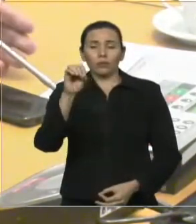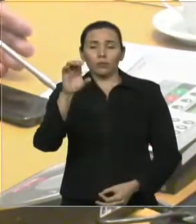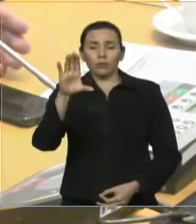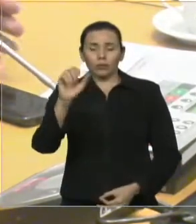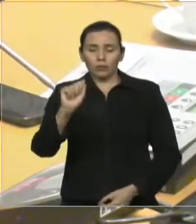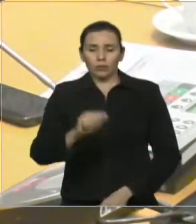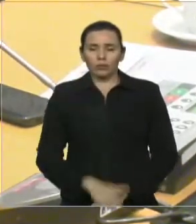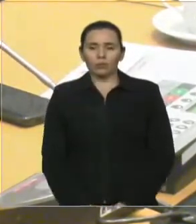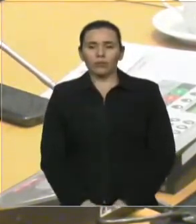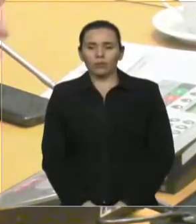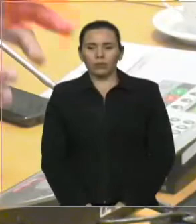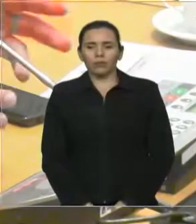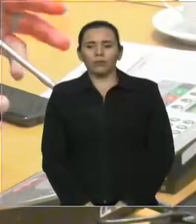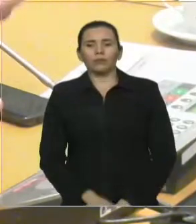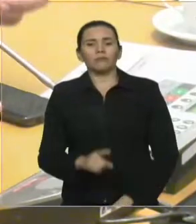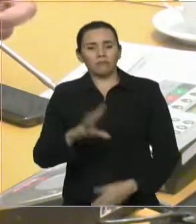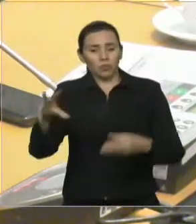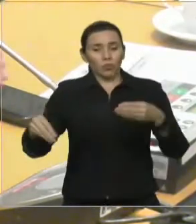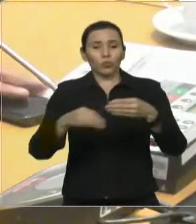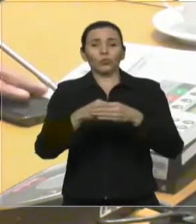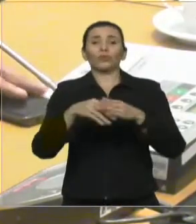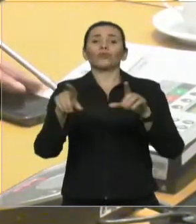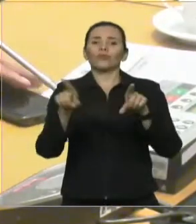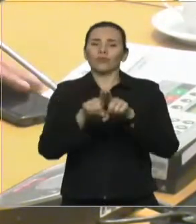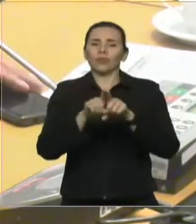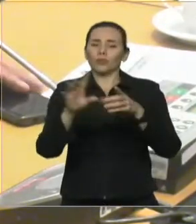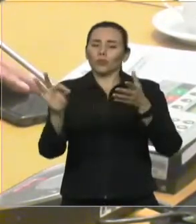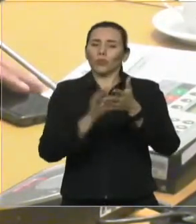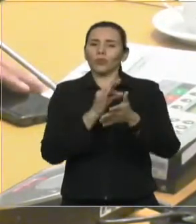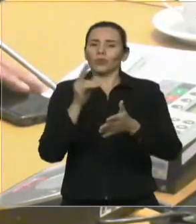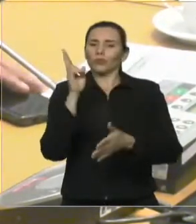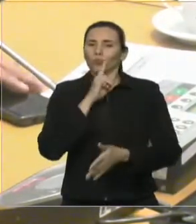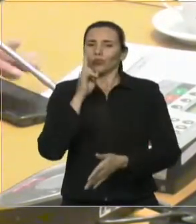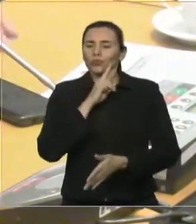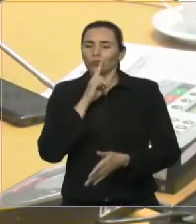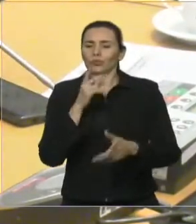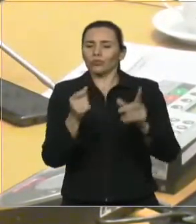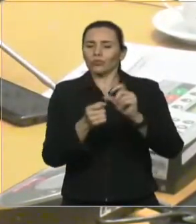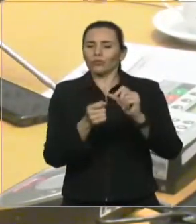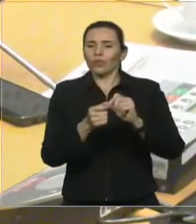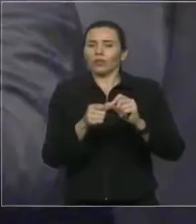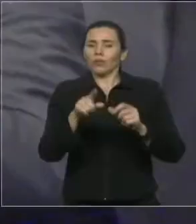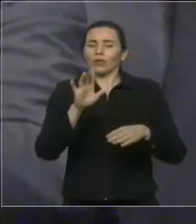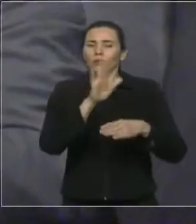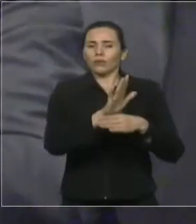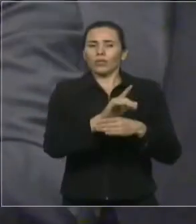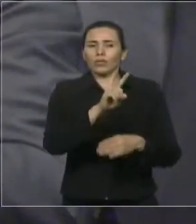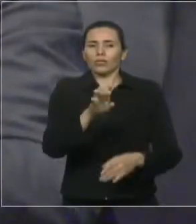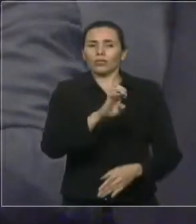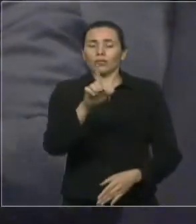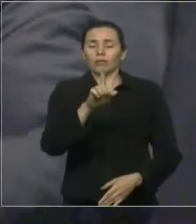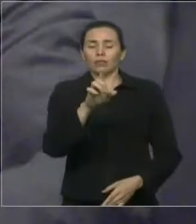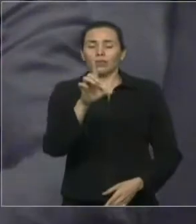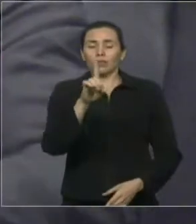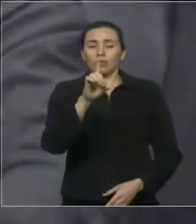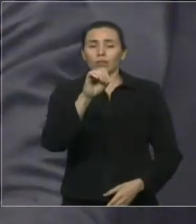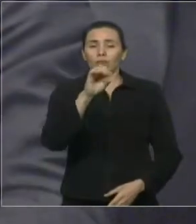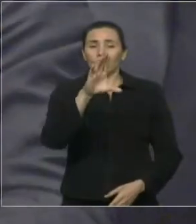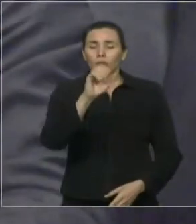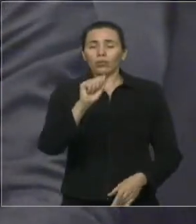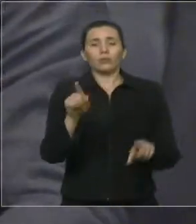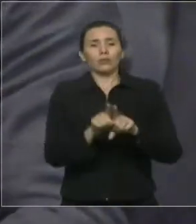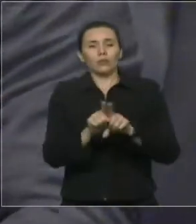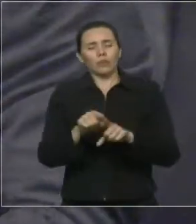desse trecho de Bacabal exatamente entrou nesse contrato emergencial que foi feito para atender Zé Doca e acrescentou a cidade de